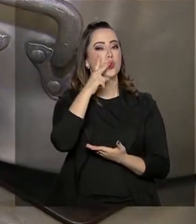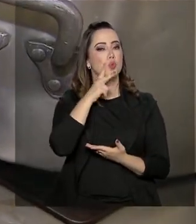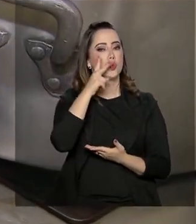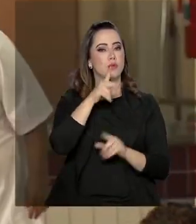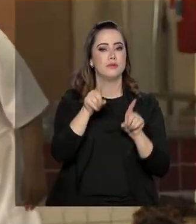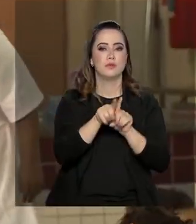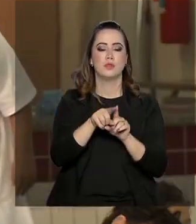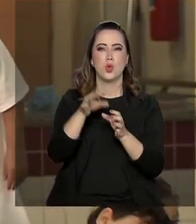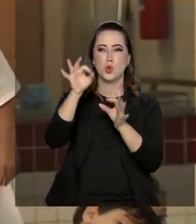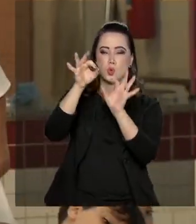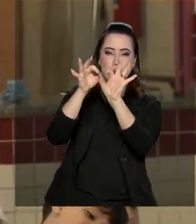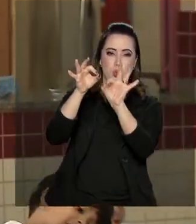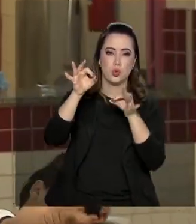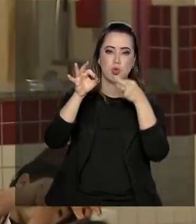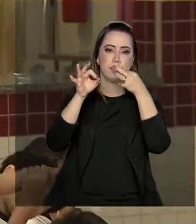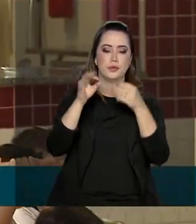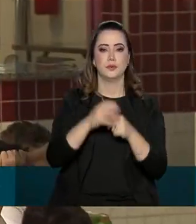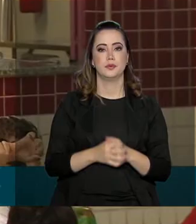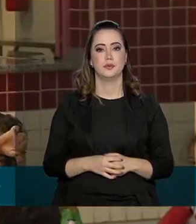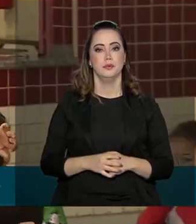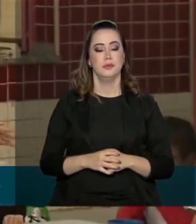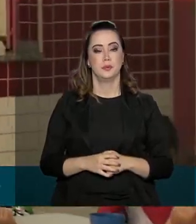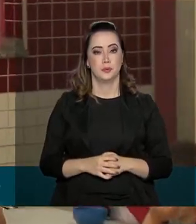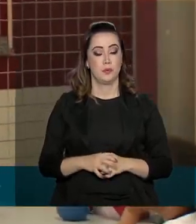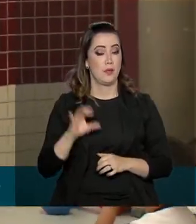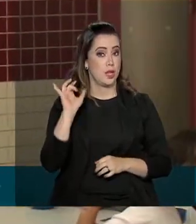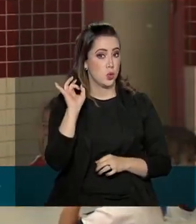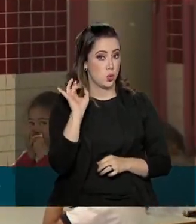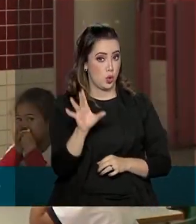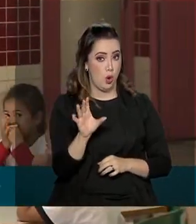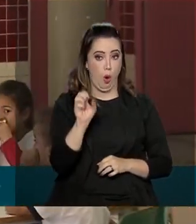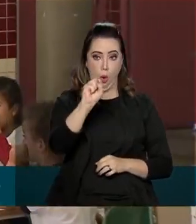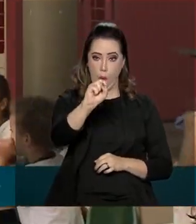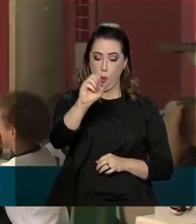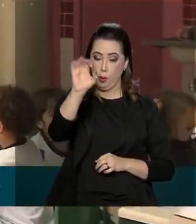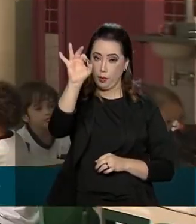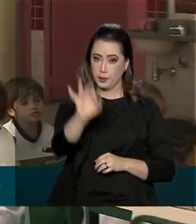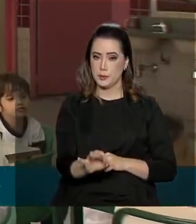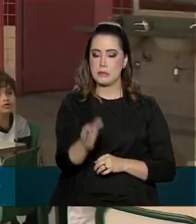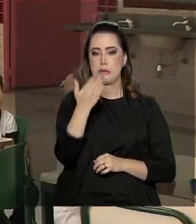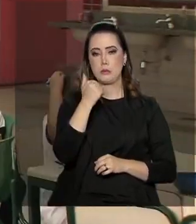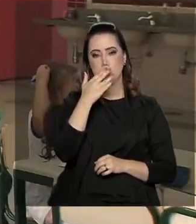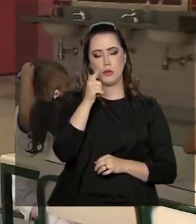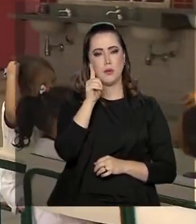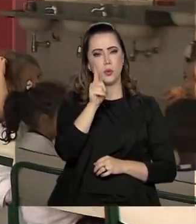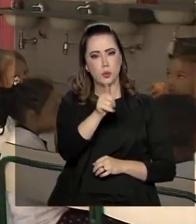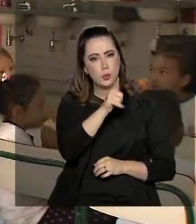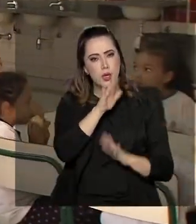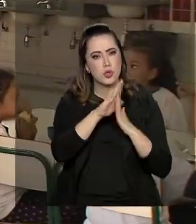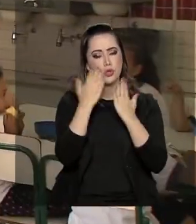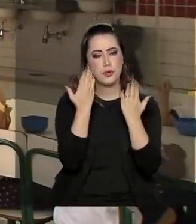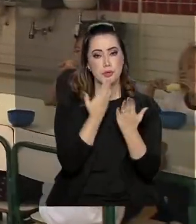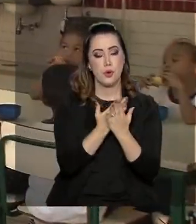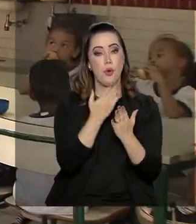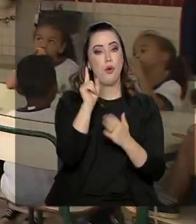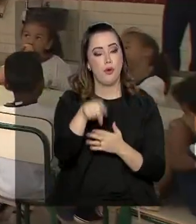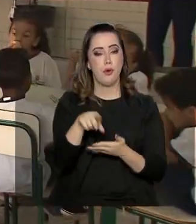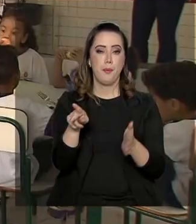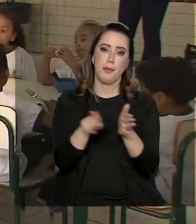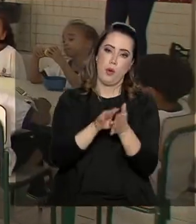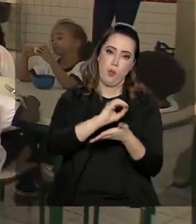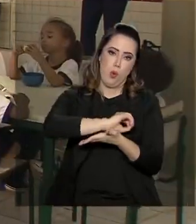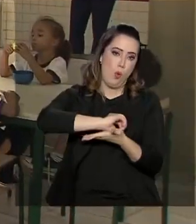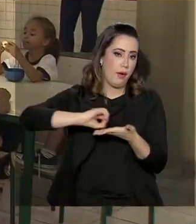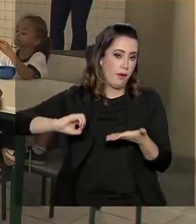saúde. Atualmente, só 8% dos alimentos que compõem a merenda escolar na Rede Municipal de São São Paulo são orgânicos,